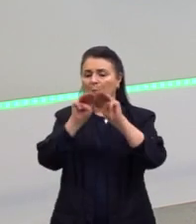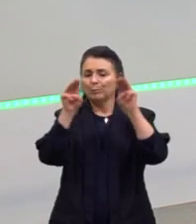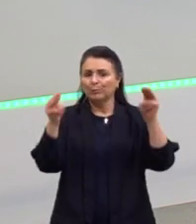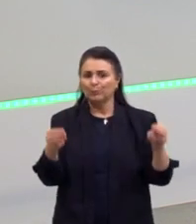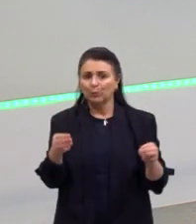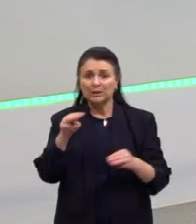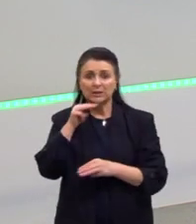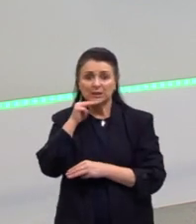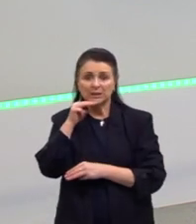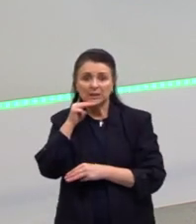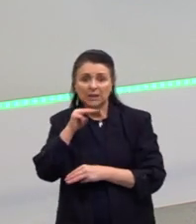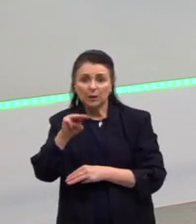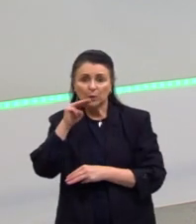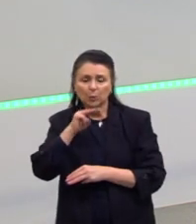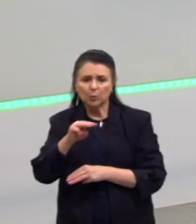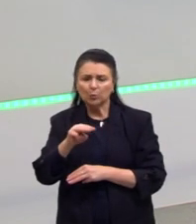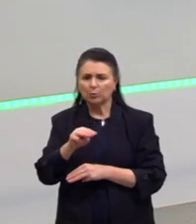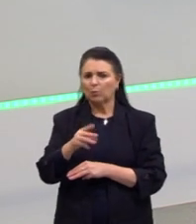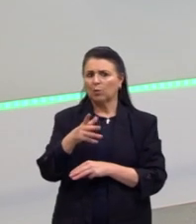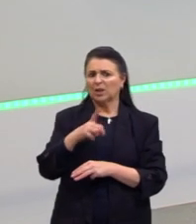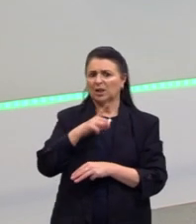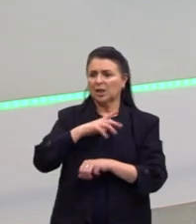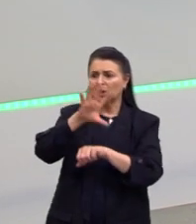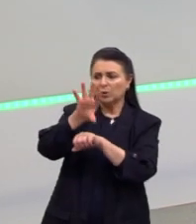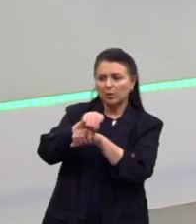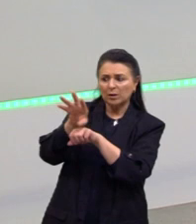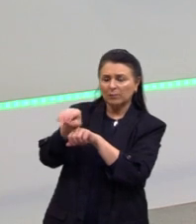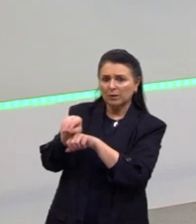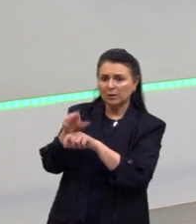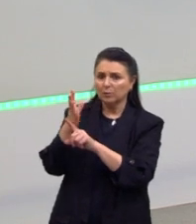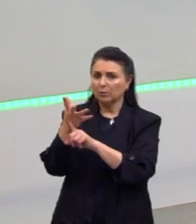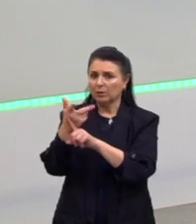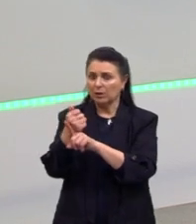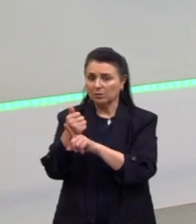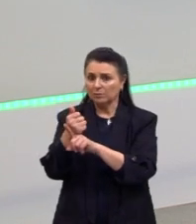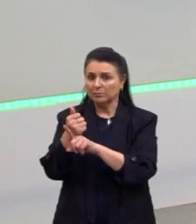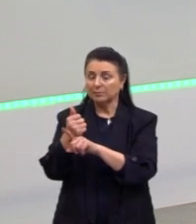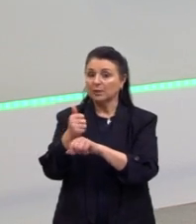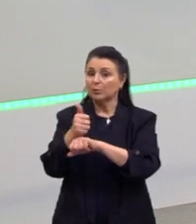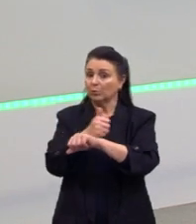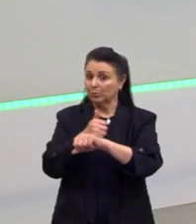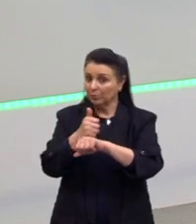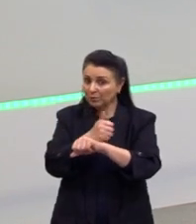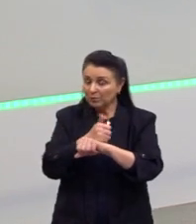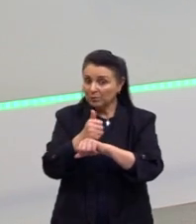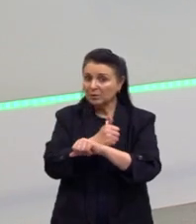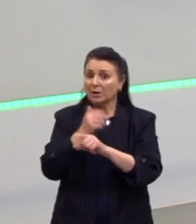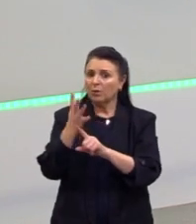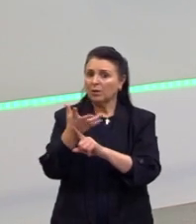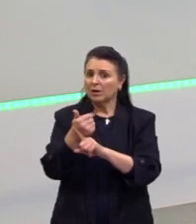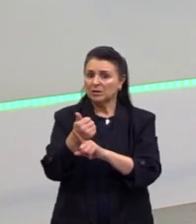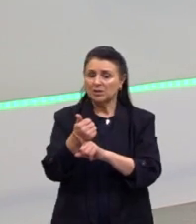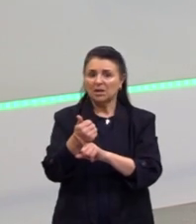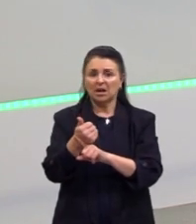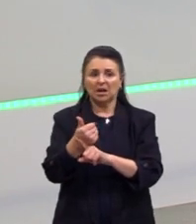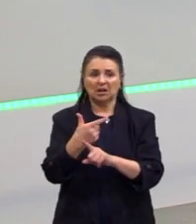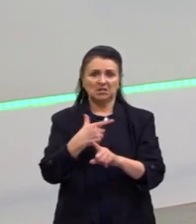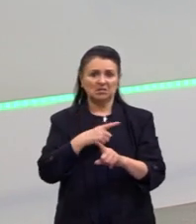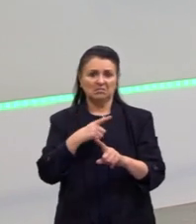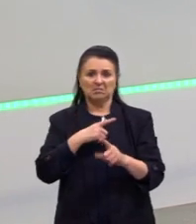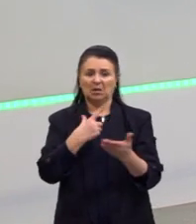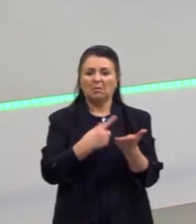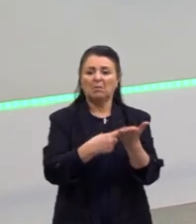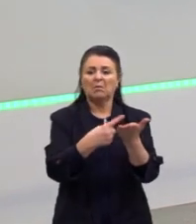a pessoas que têm um conhecimento sobre a arte. E o artista, ele não está comprometido com nenhuma camada social.